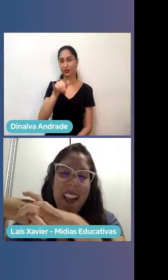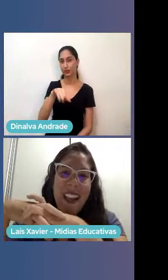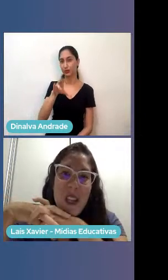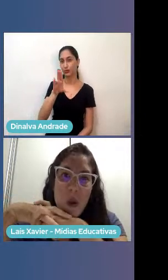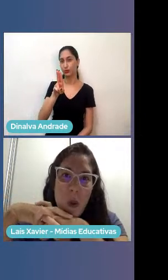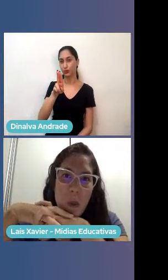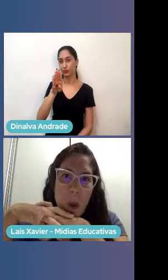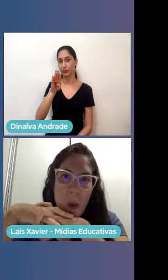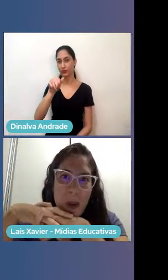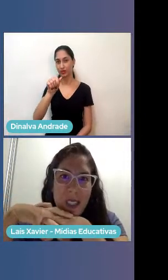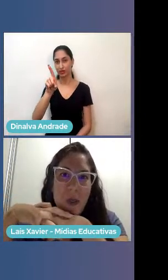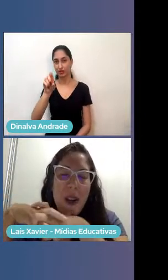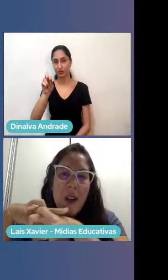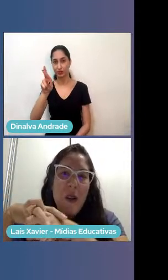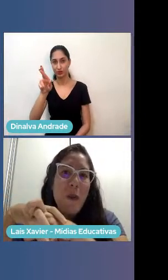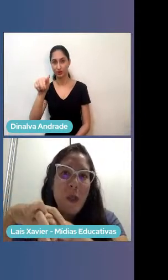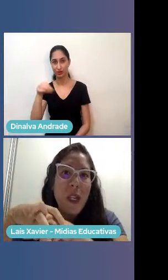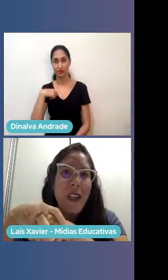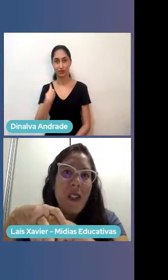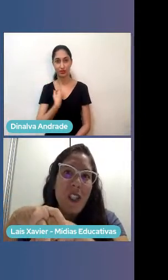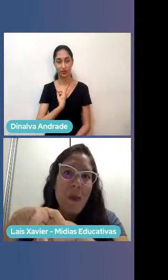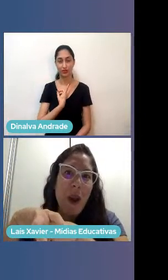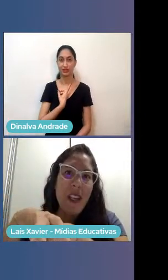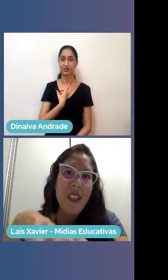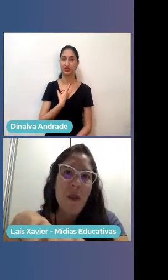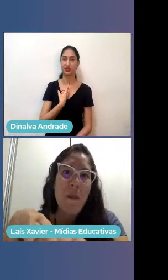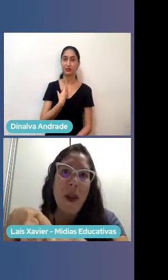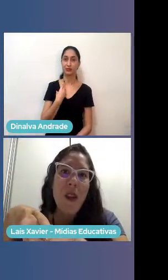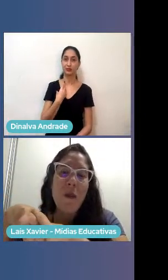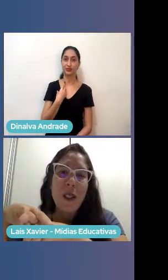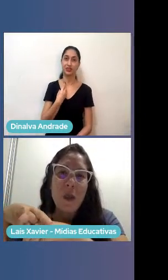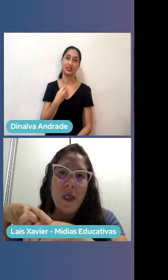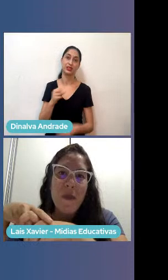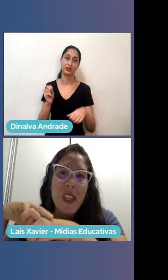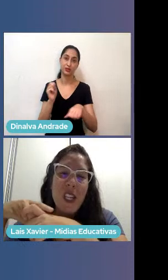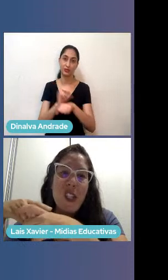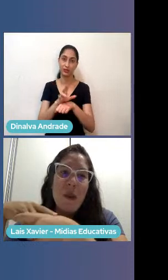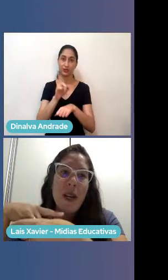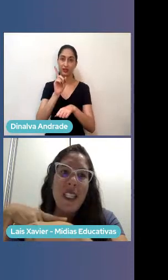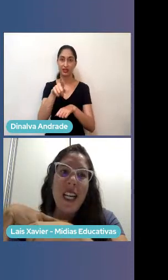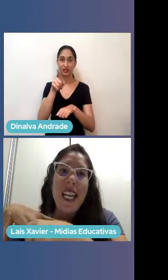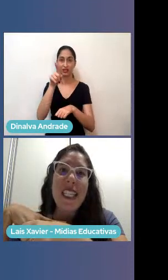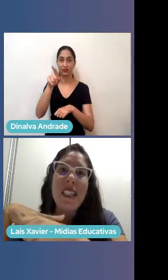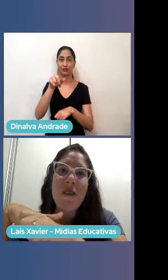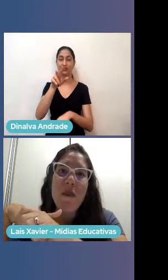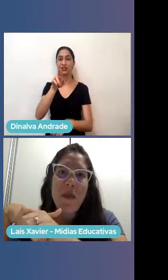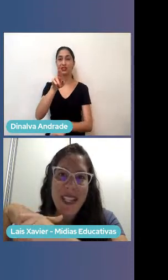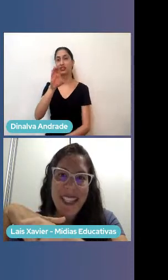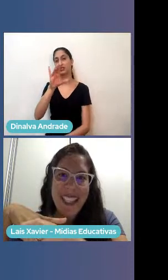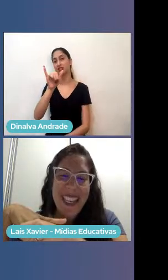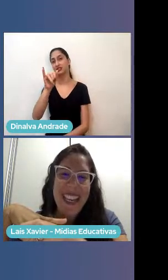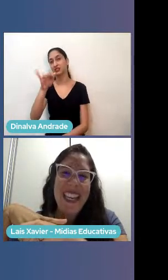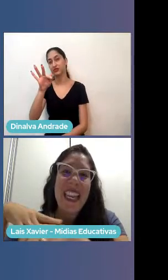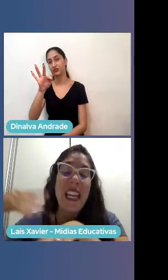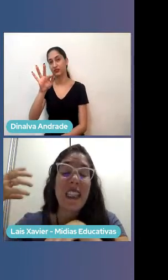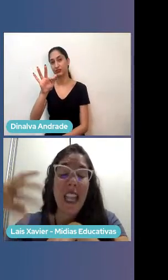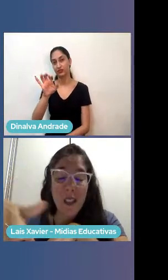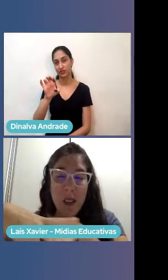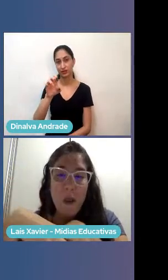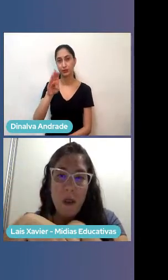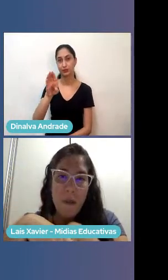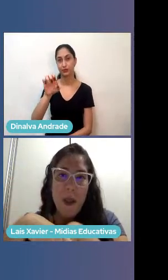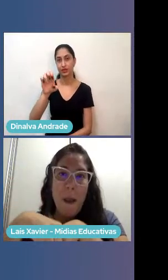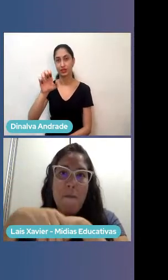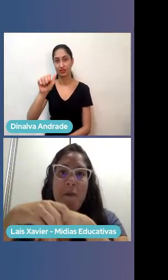incubou uma incubadora que não existe mais, era uma pré-incubadora chamada Recife Bit, que era